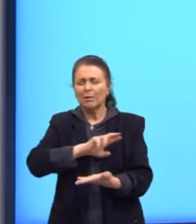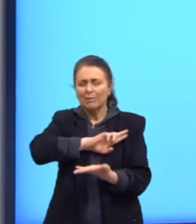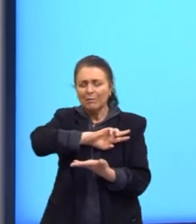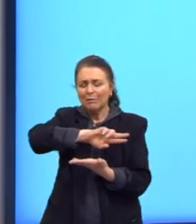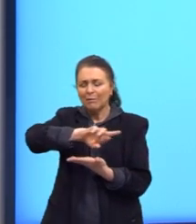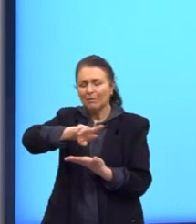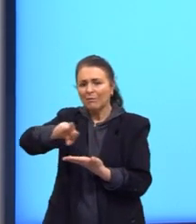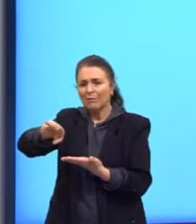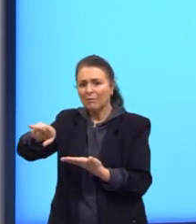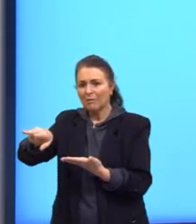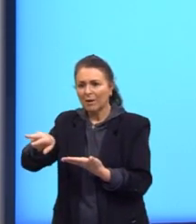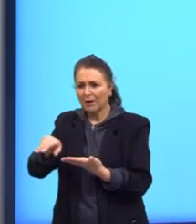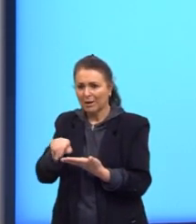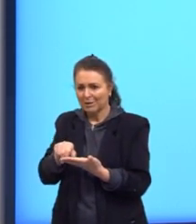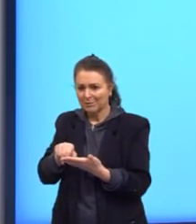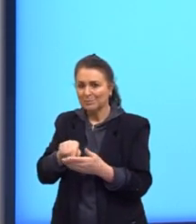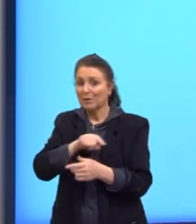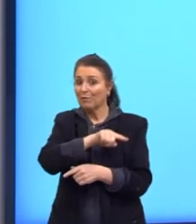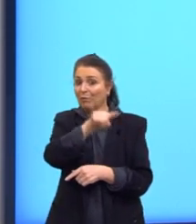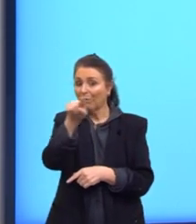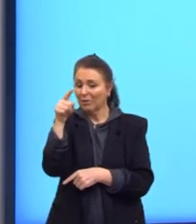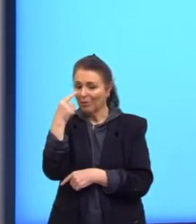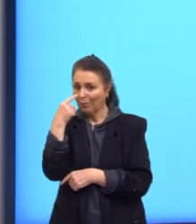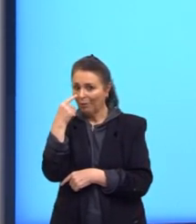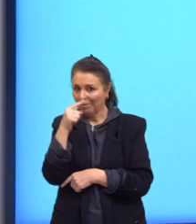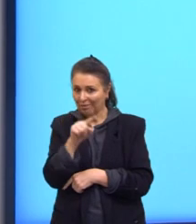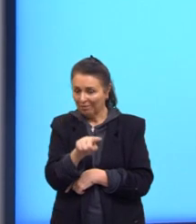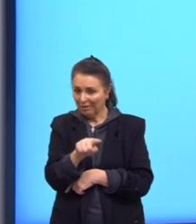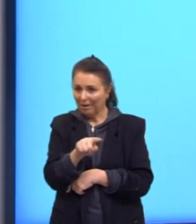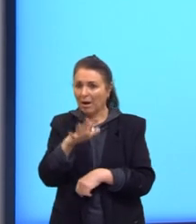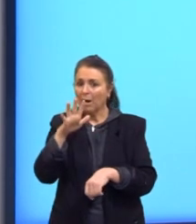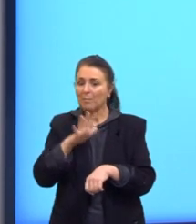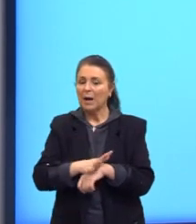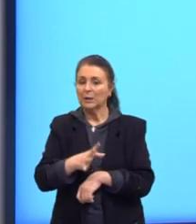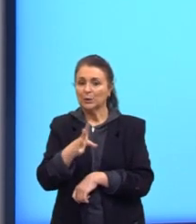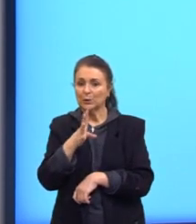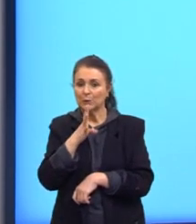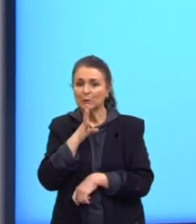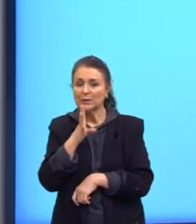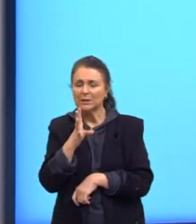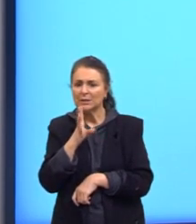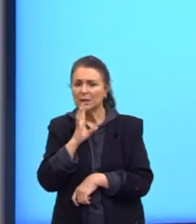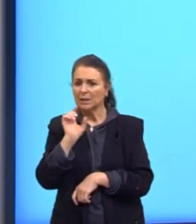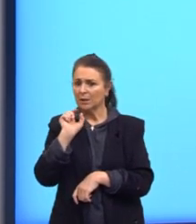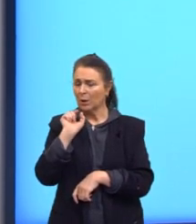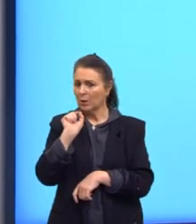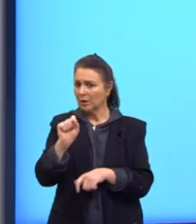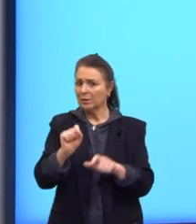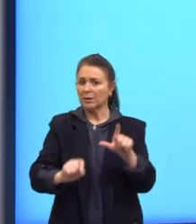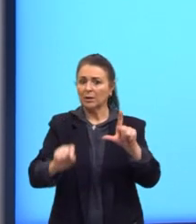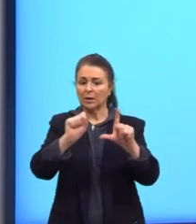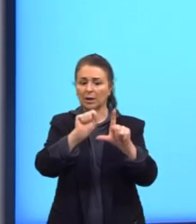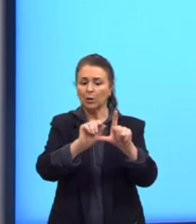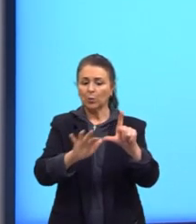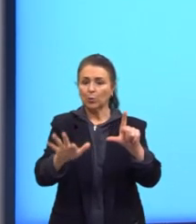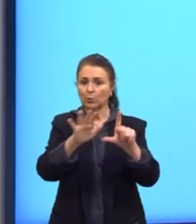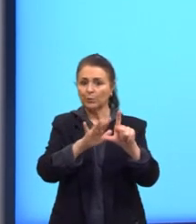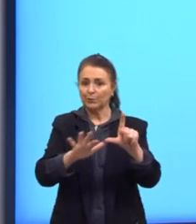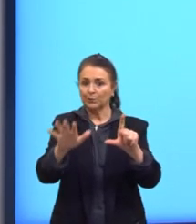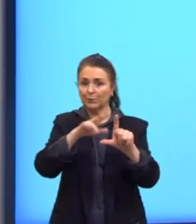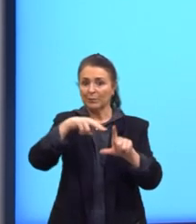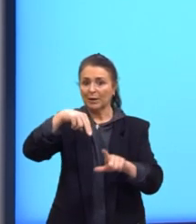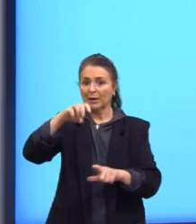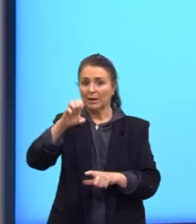redes para assistir filmes. A mais conhecida talvez seja a Netflix, dentre todas elas.